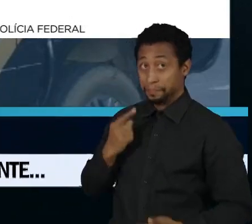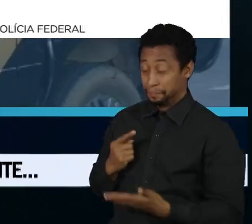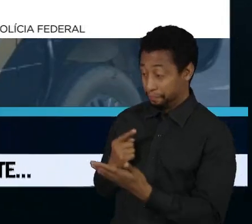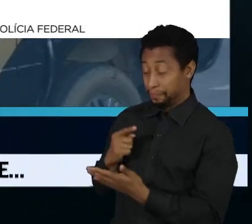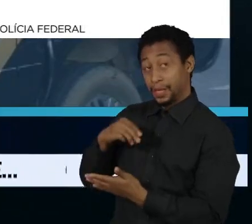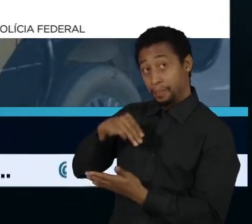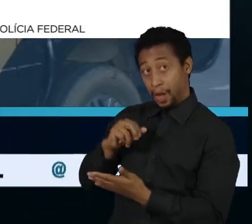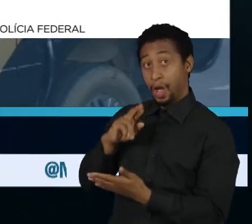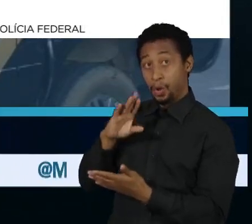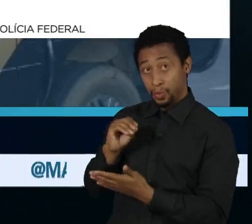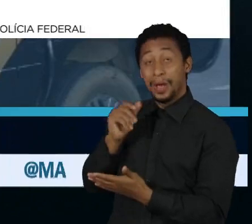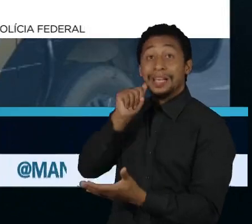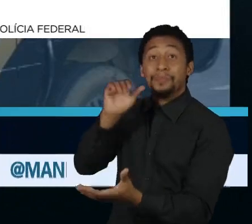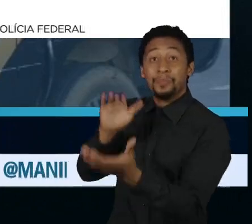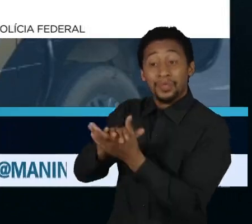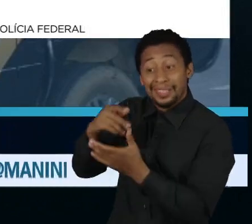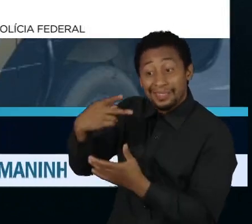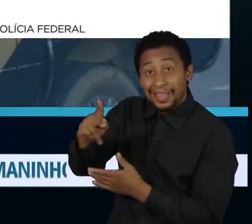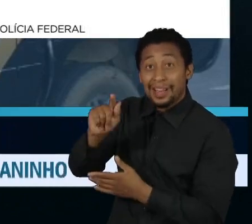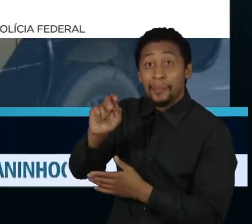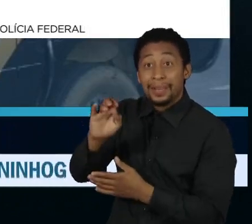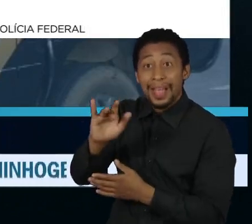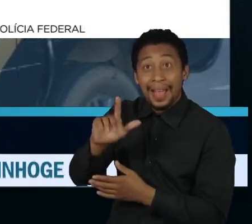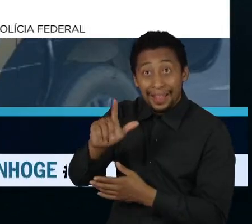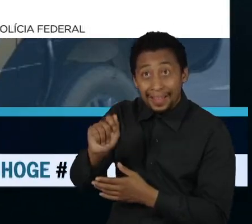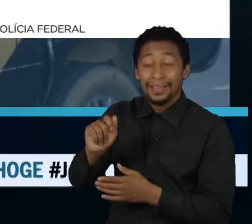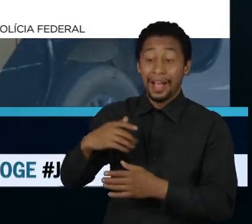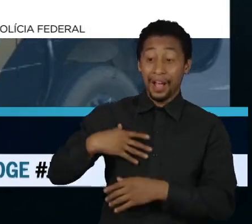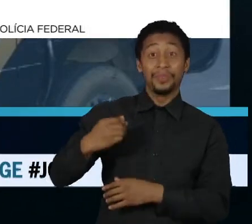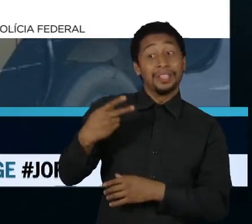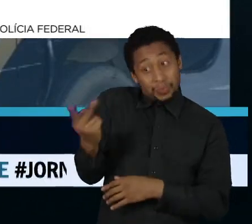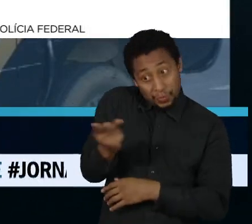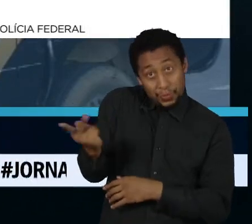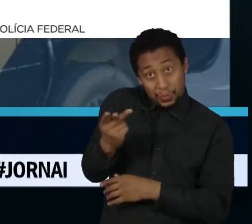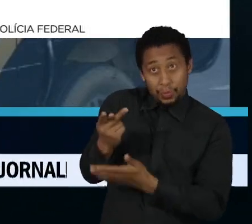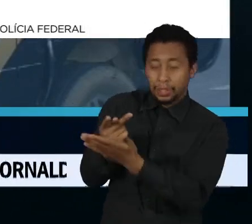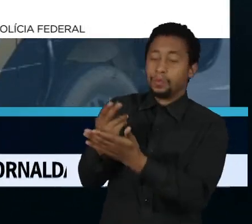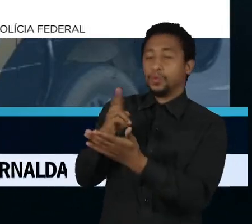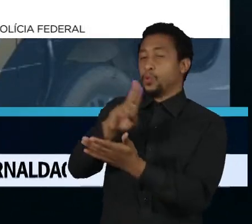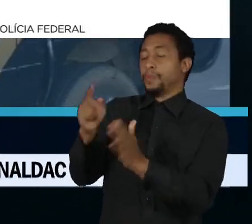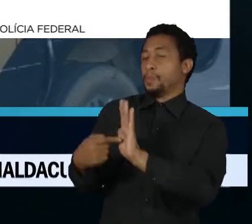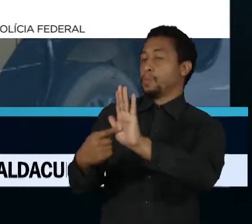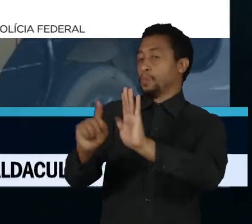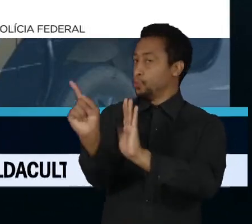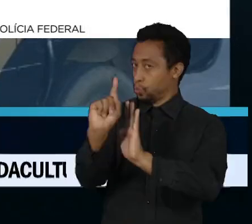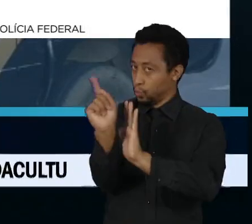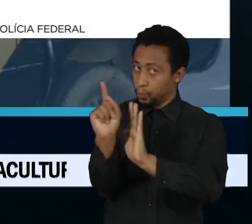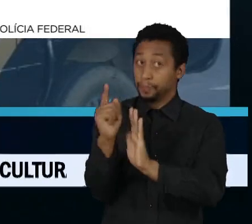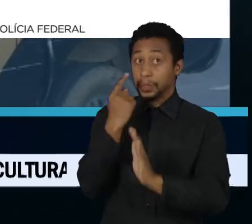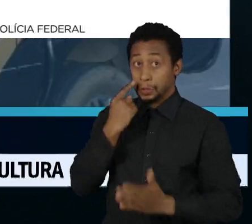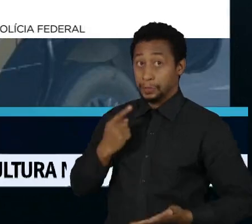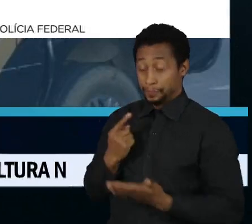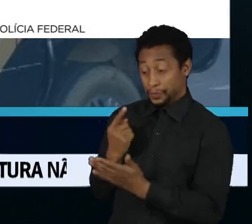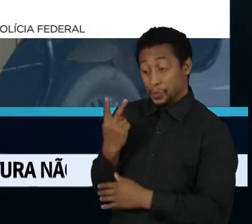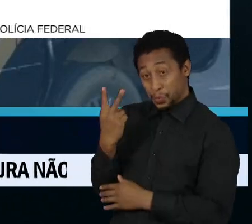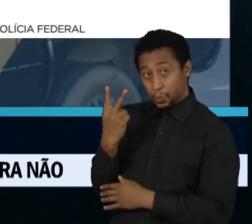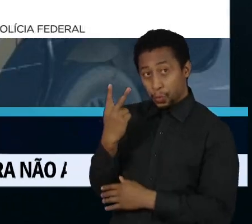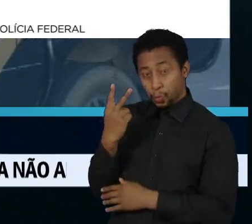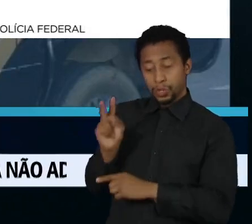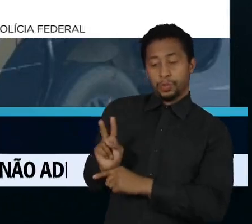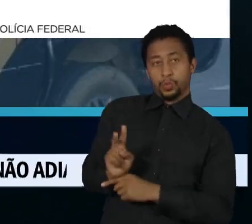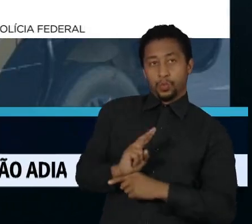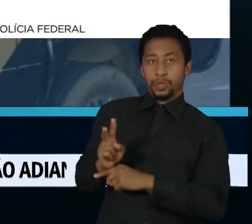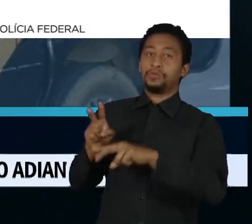a esposa dele, Gabriela Santiago, a filha do casal, que não teve o nome divulgado, e os dois seguranças